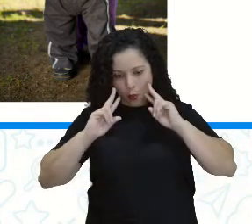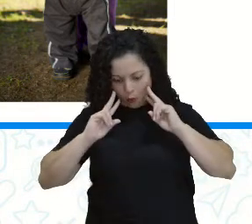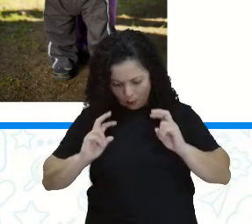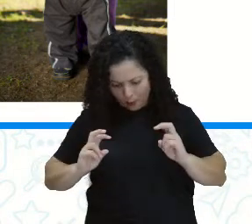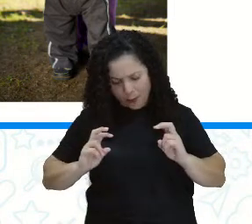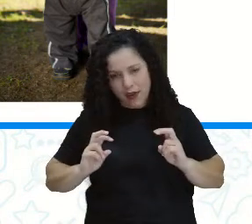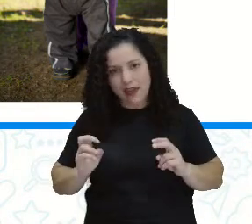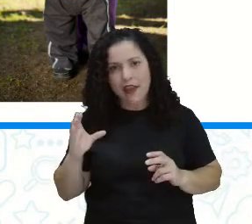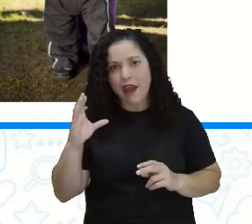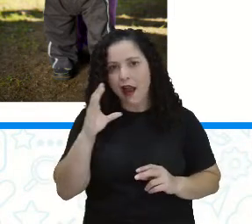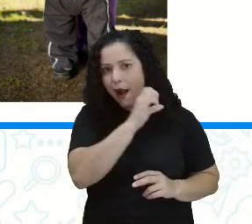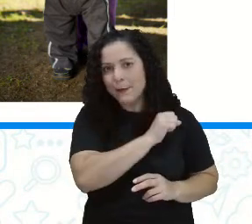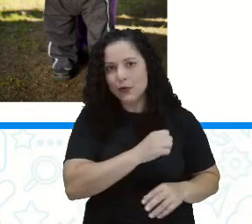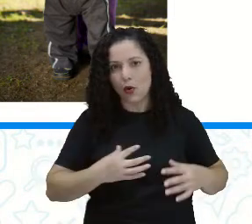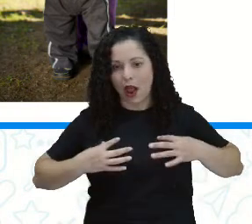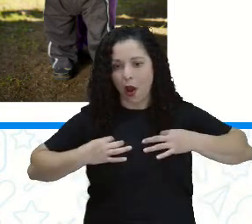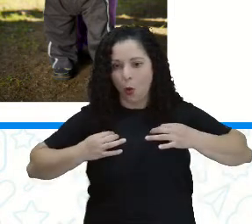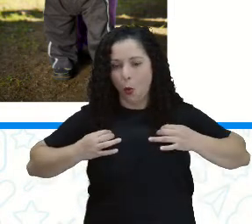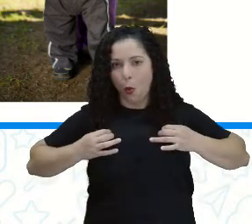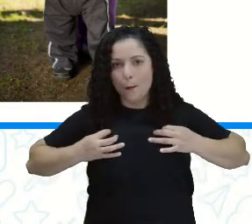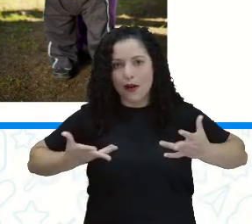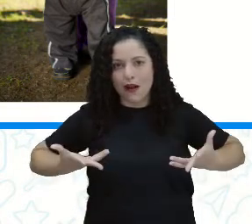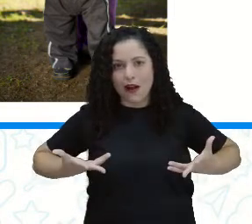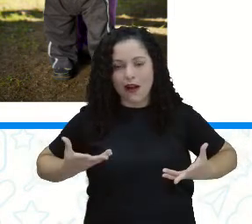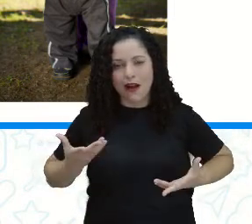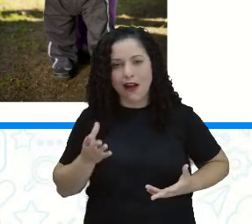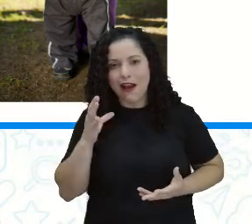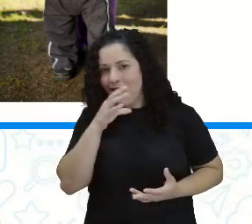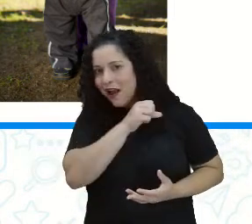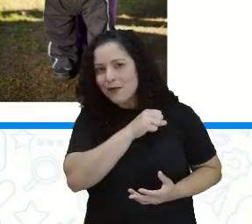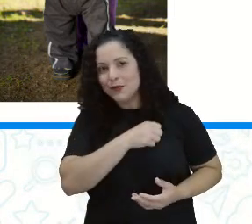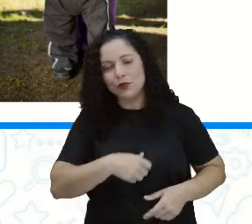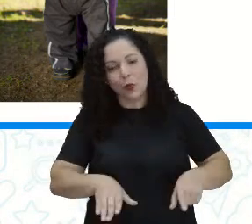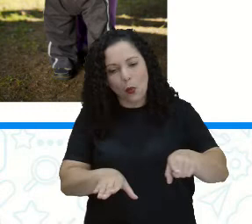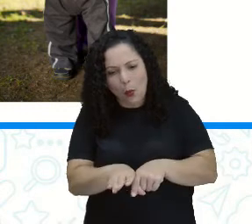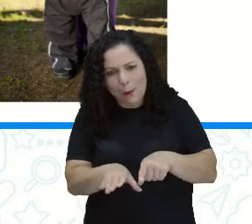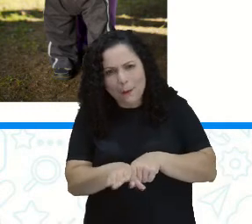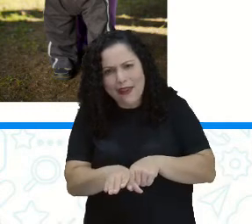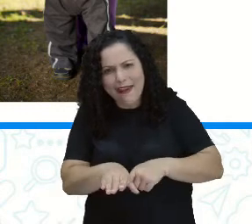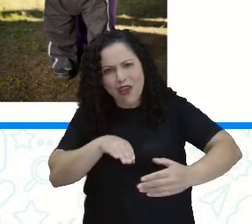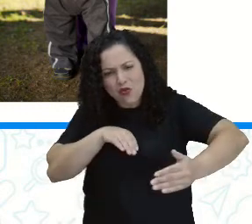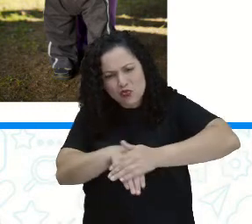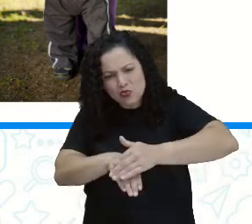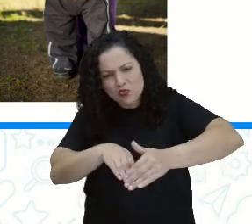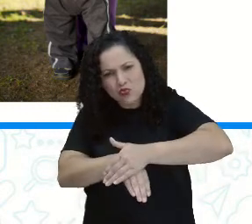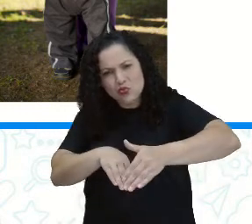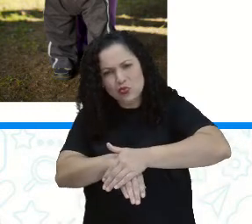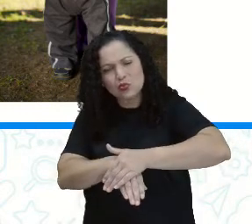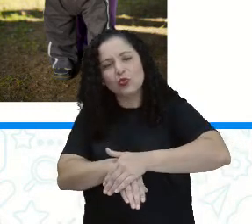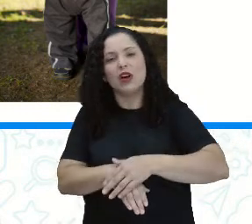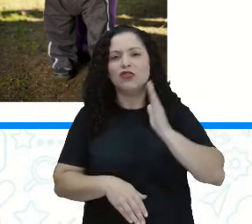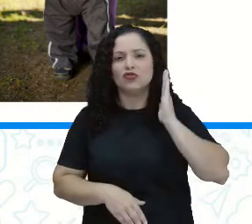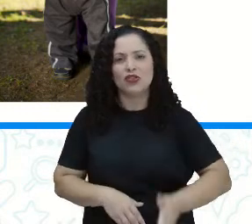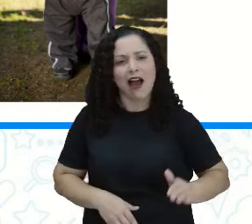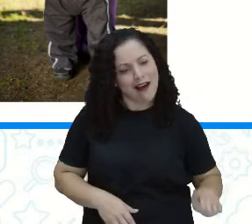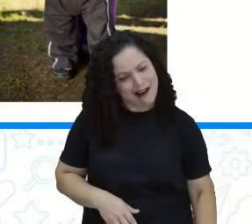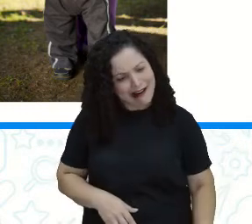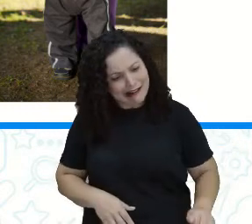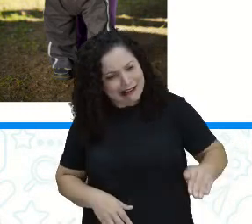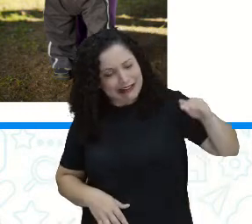calçados, sua mãe, seu pai, o adulto da sua casa, sempre fala Nossa, como você cresceu, já está